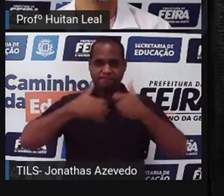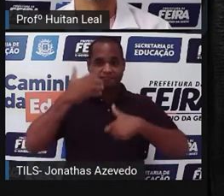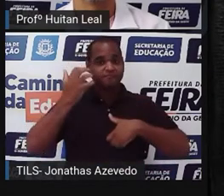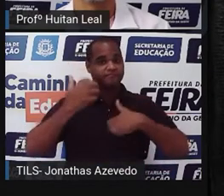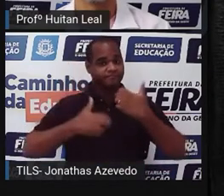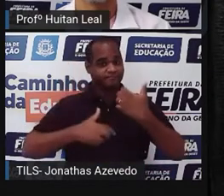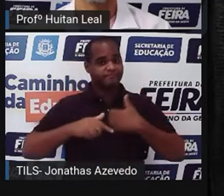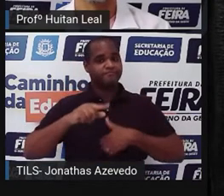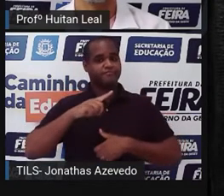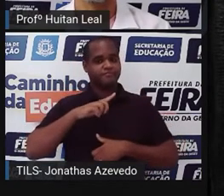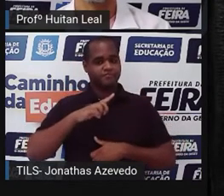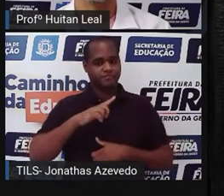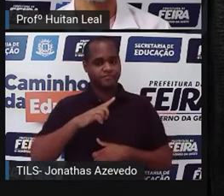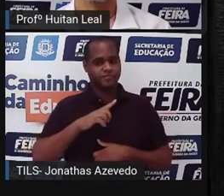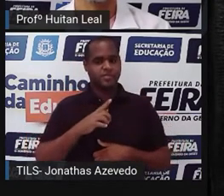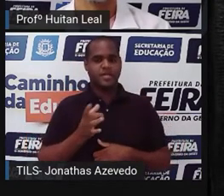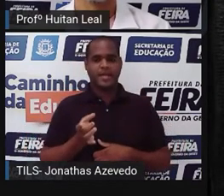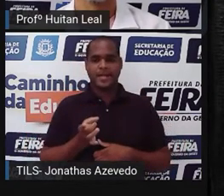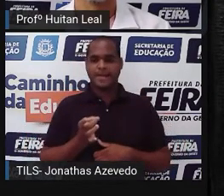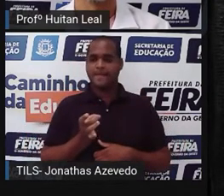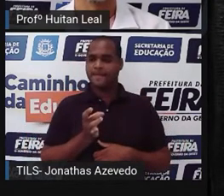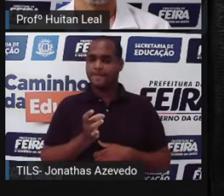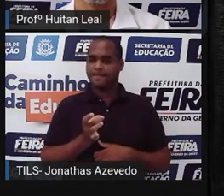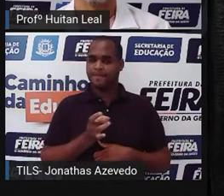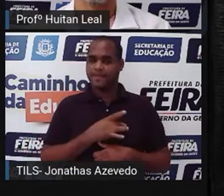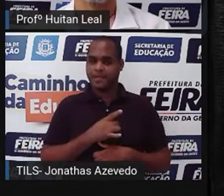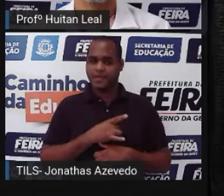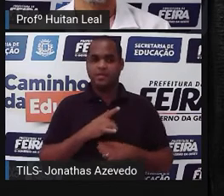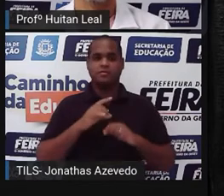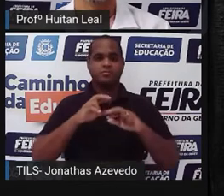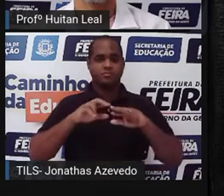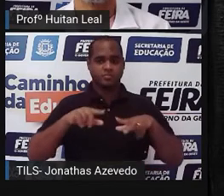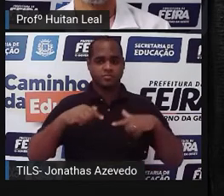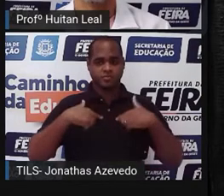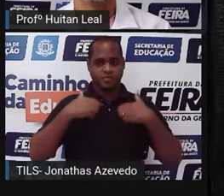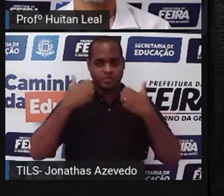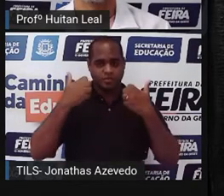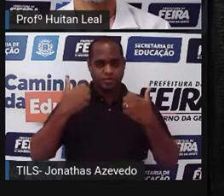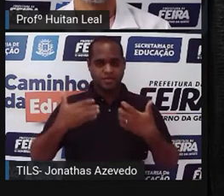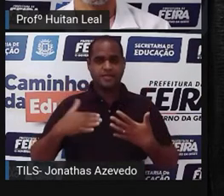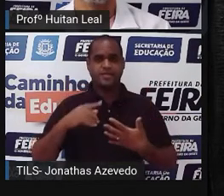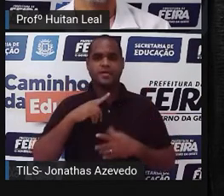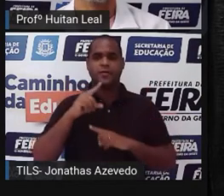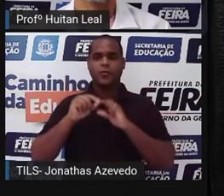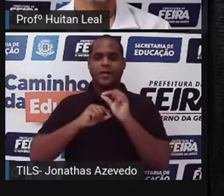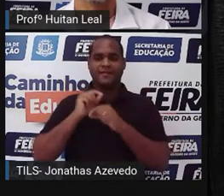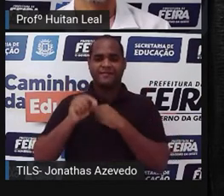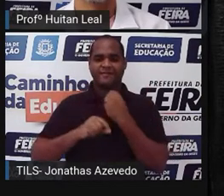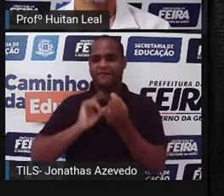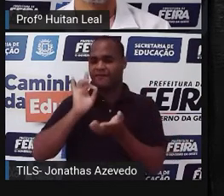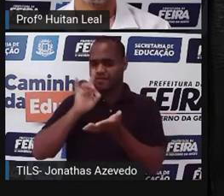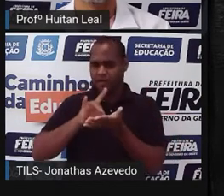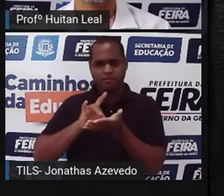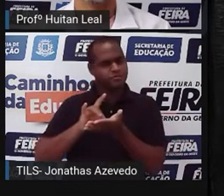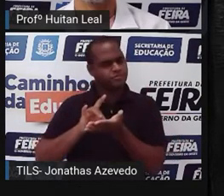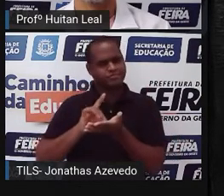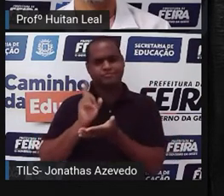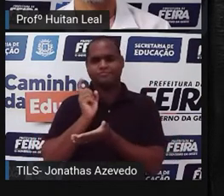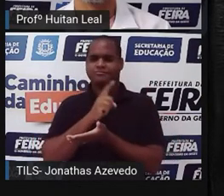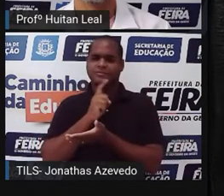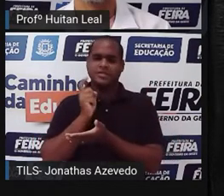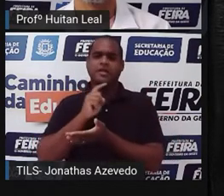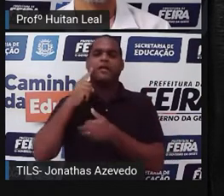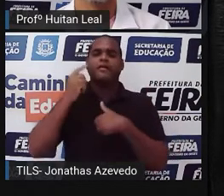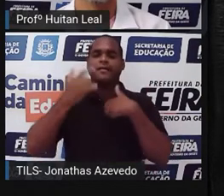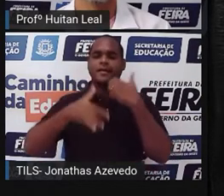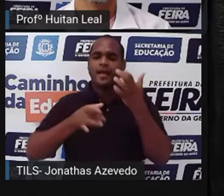assombração e terror, como tal, é um relato ficcional que visa provocar sentimentos de